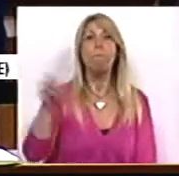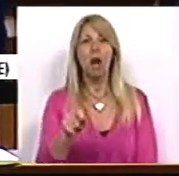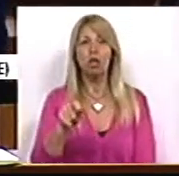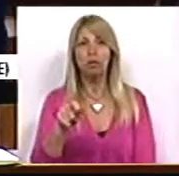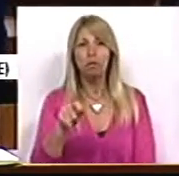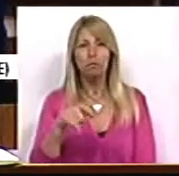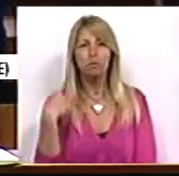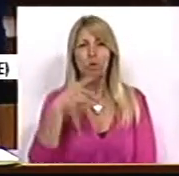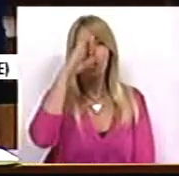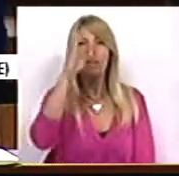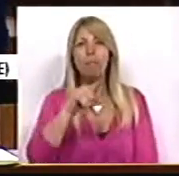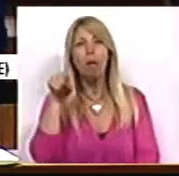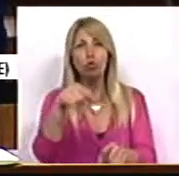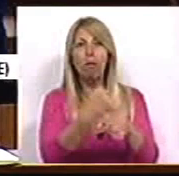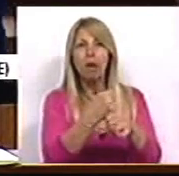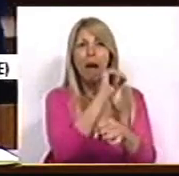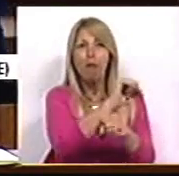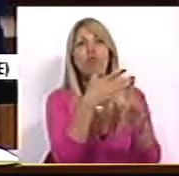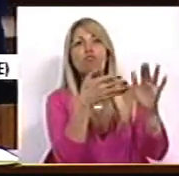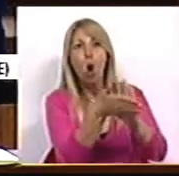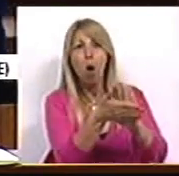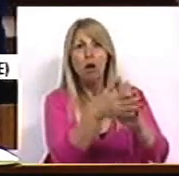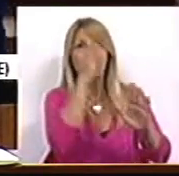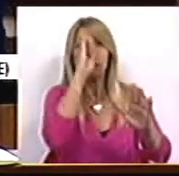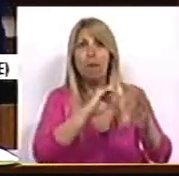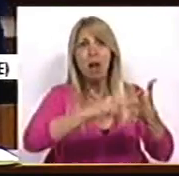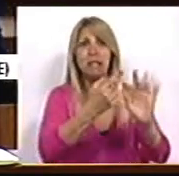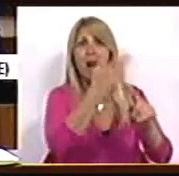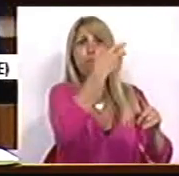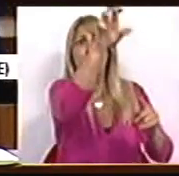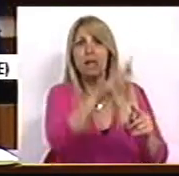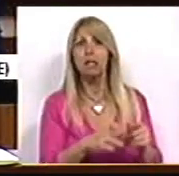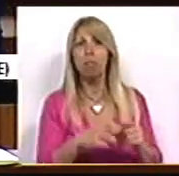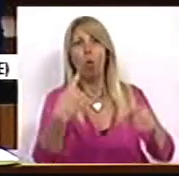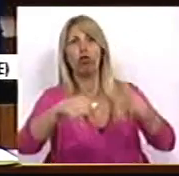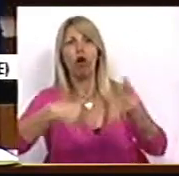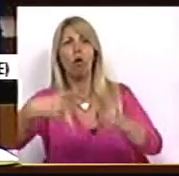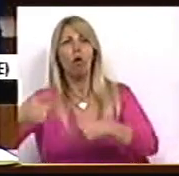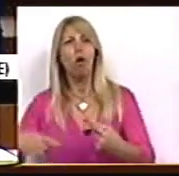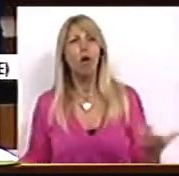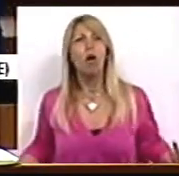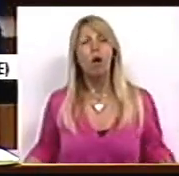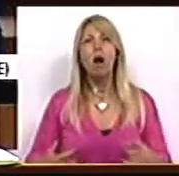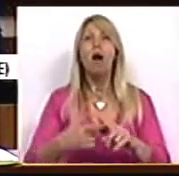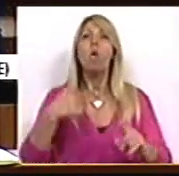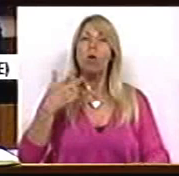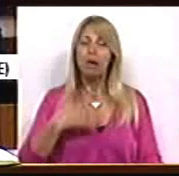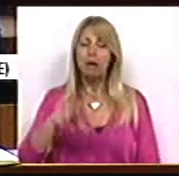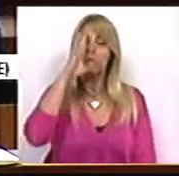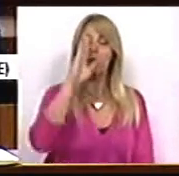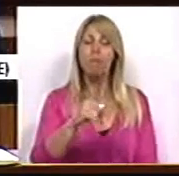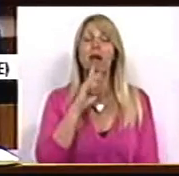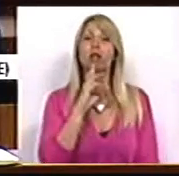que são permanentes. O que nós queremos saber, Sr. Ministro, é a sua resposta às 435